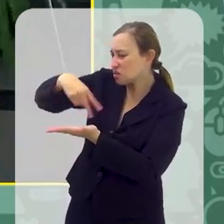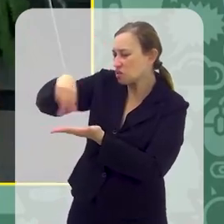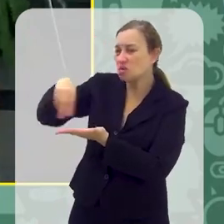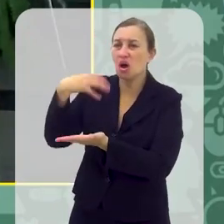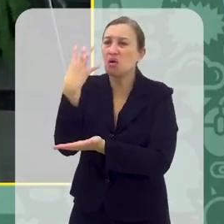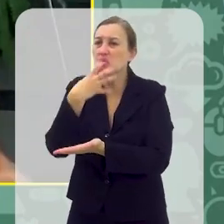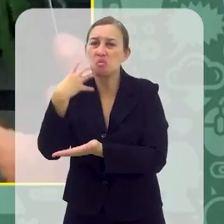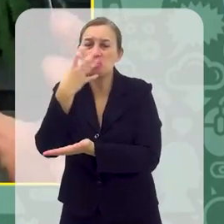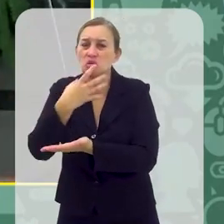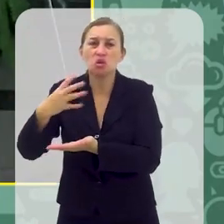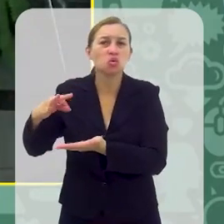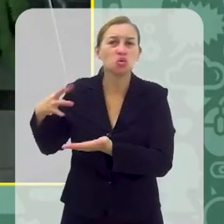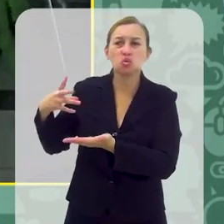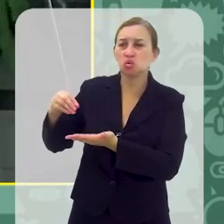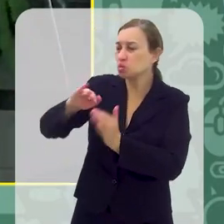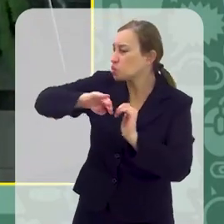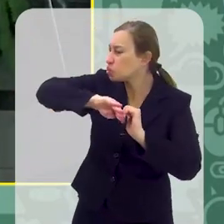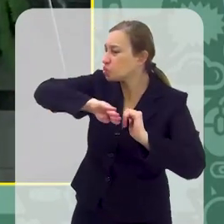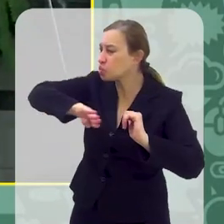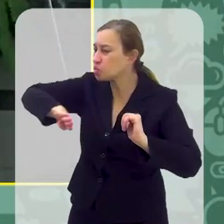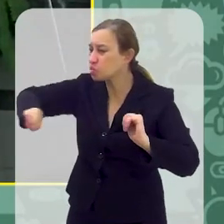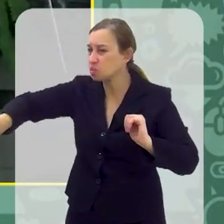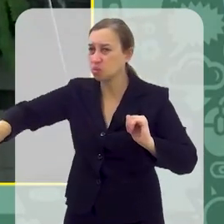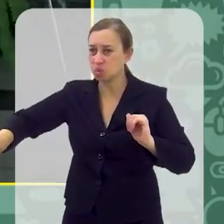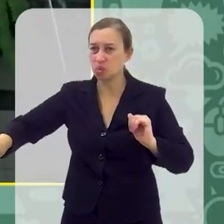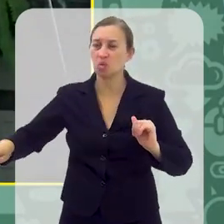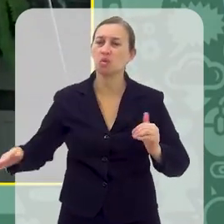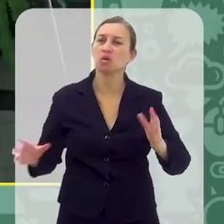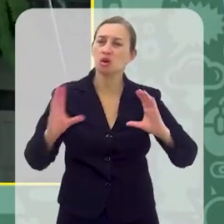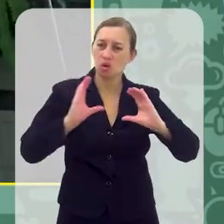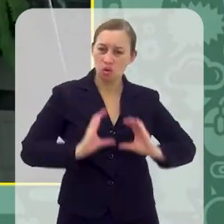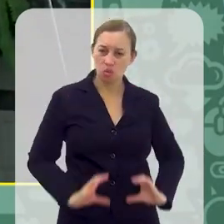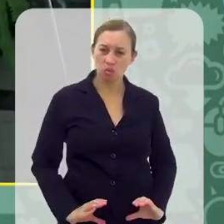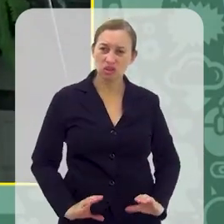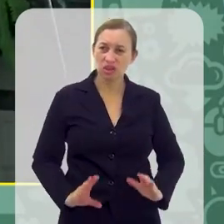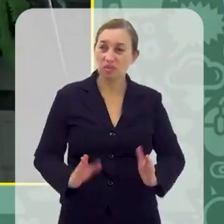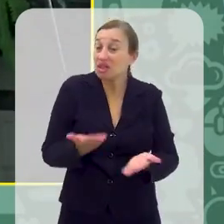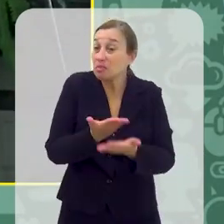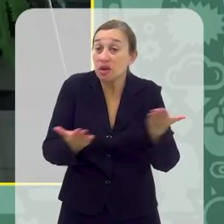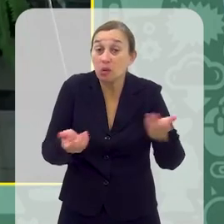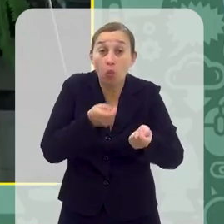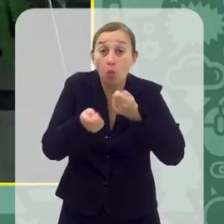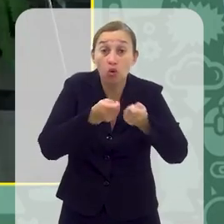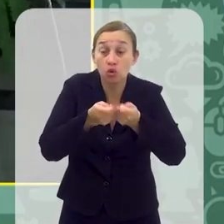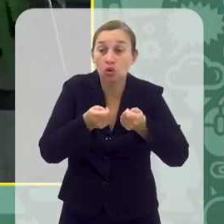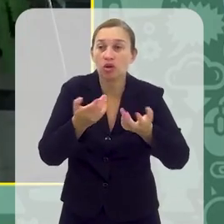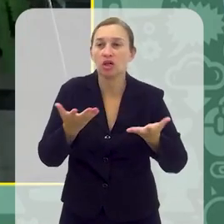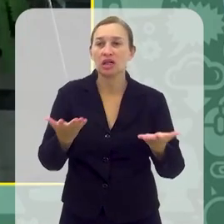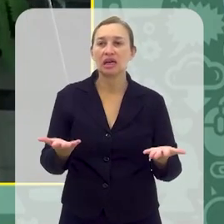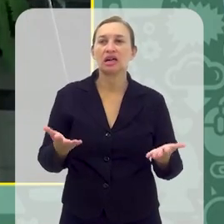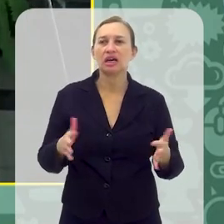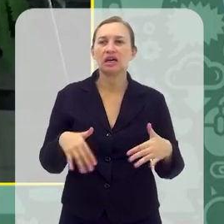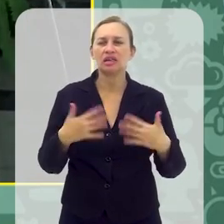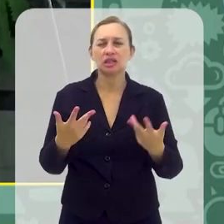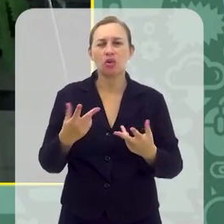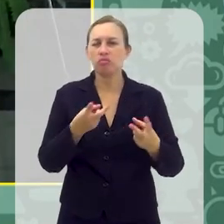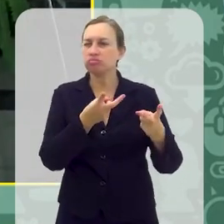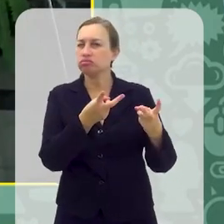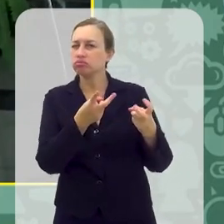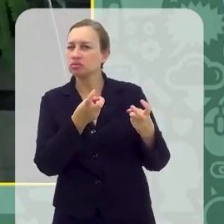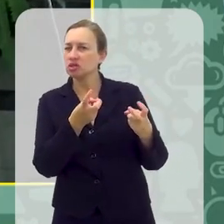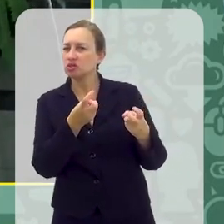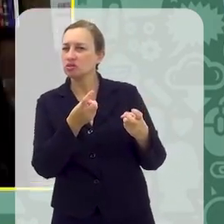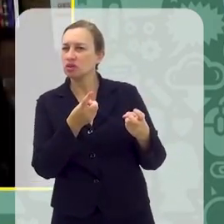descanteio em função do crescimento desse comportamento que está saindo do controle. Então, esse, quando desconfiou que